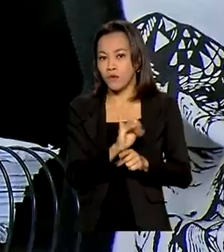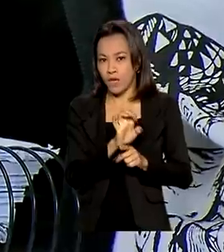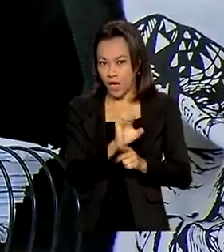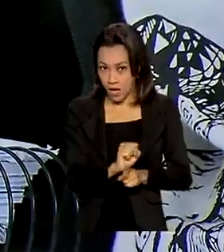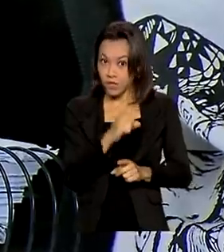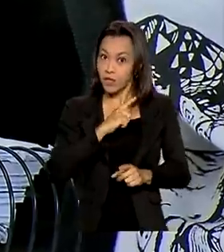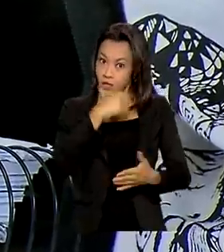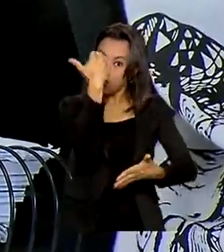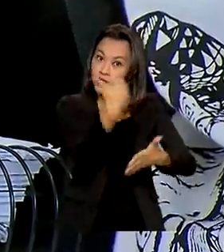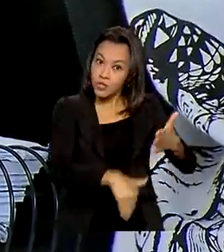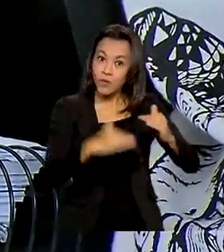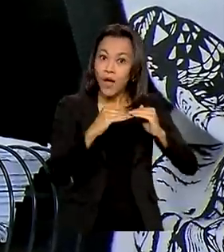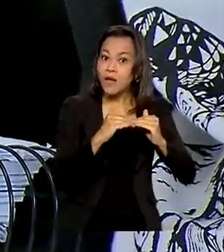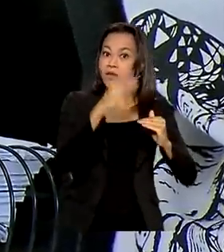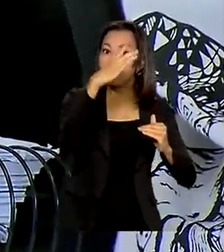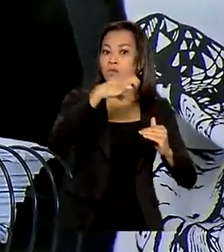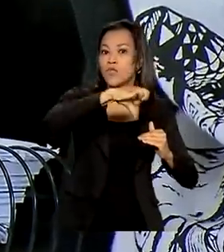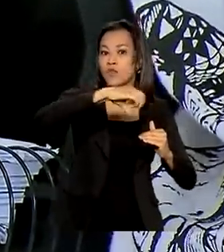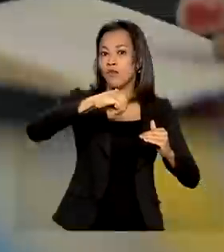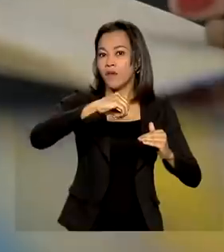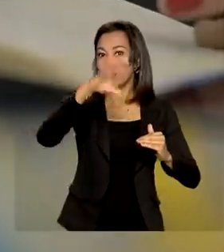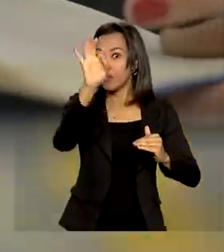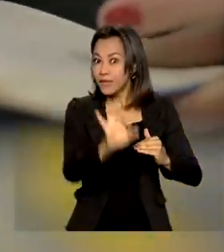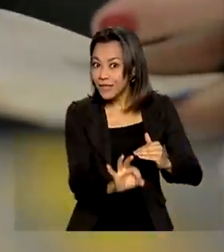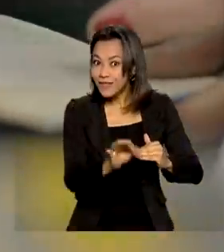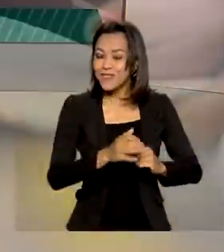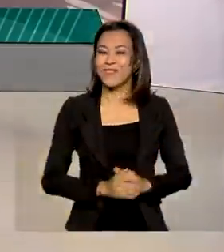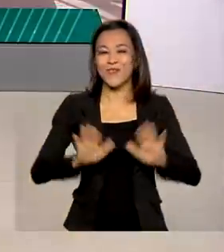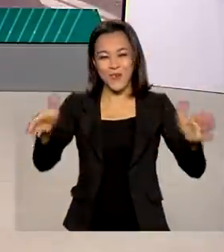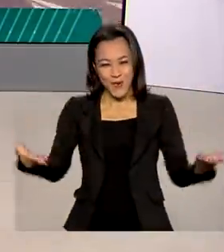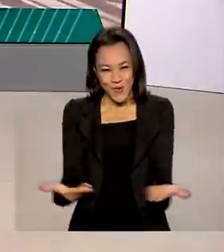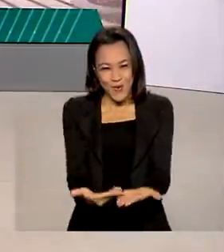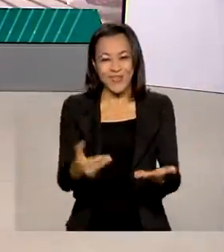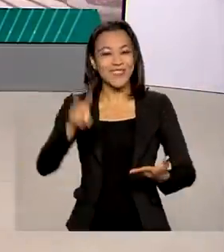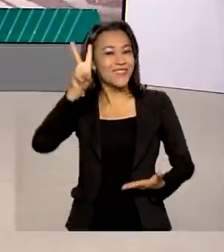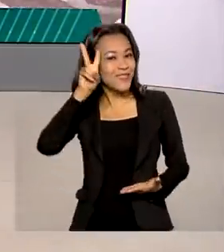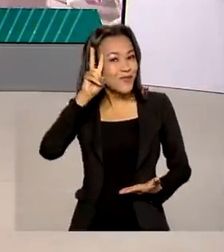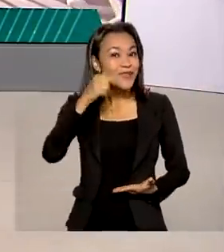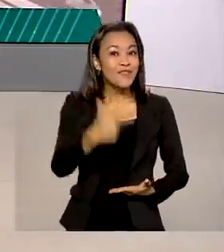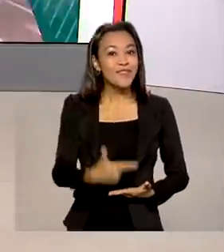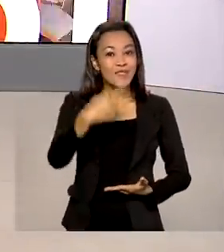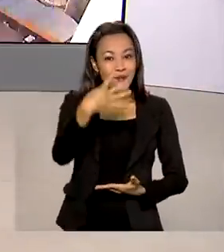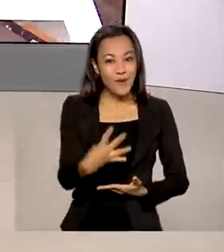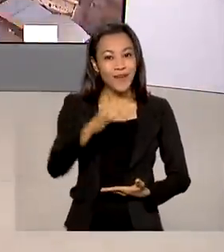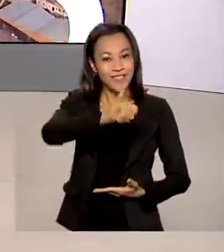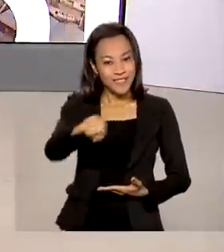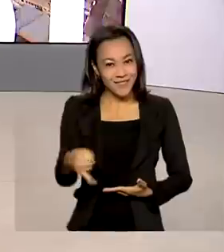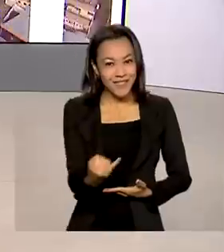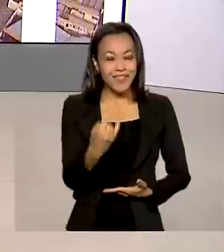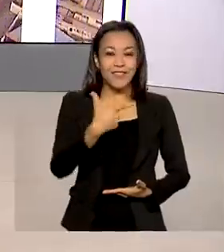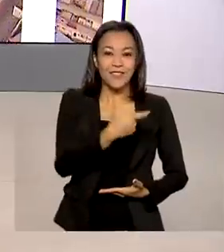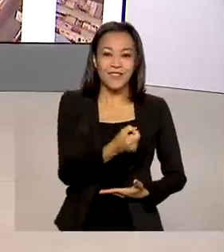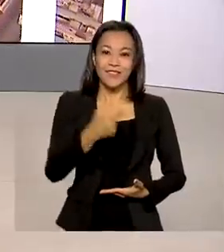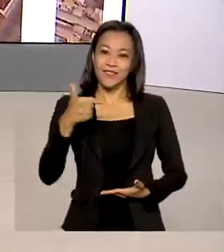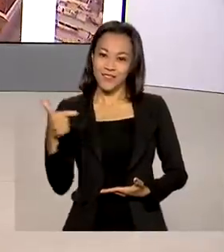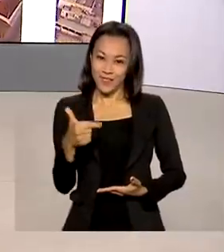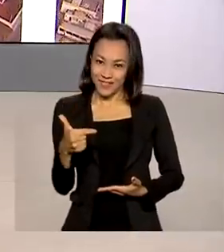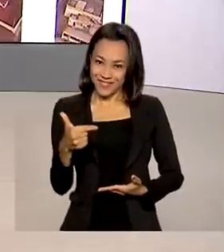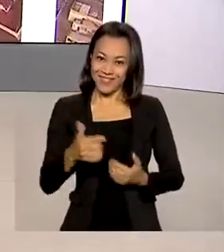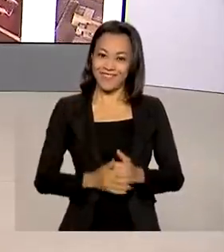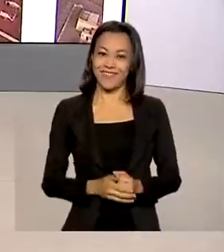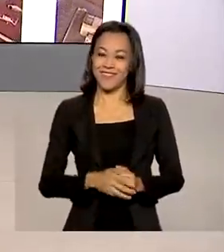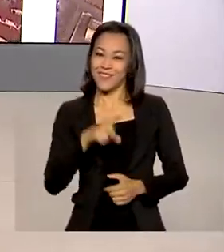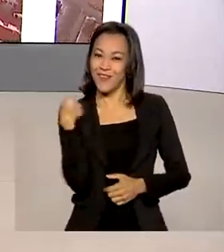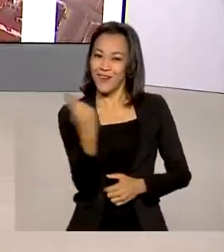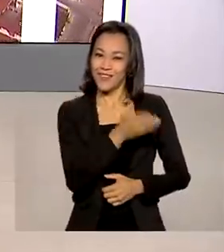descontos acima de 90%. Hoje é segunda-feira, 24 de janeiro de 2022.